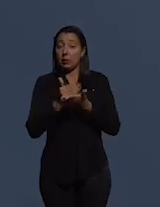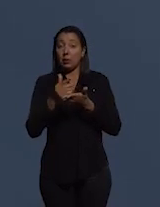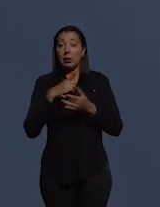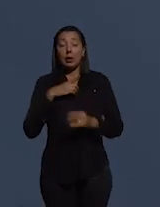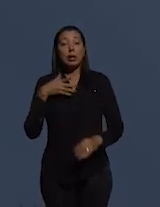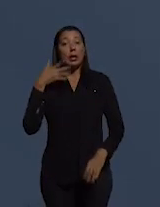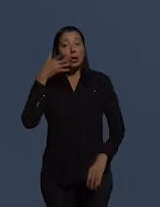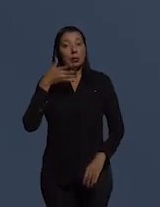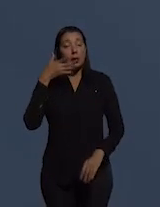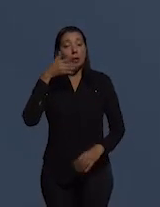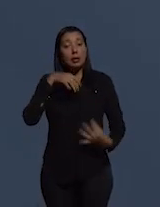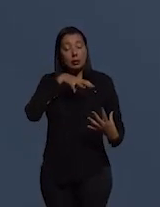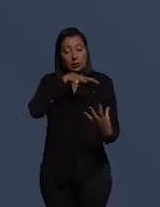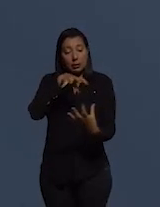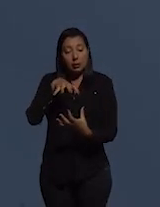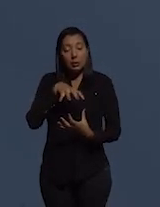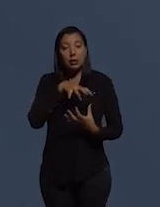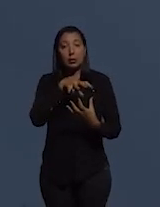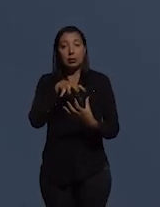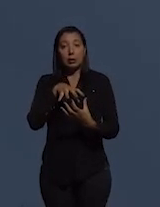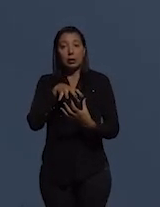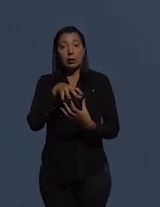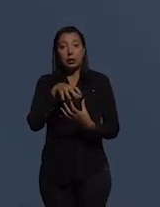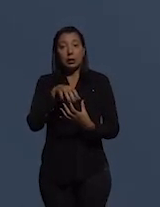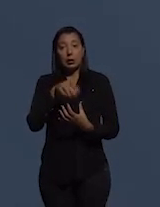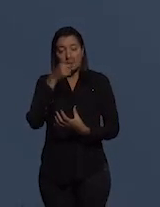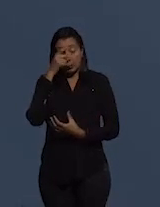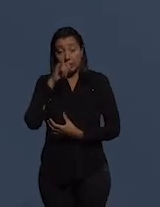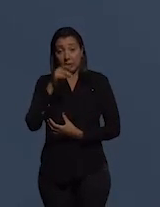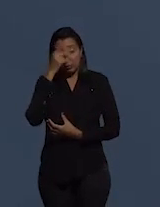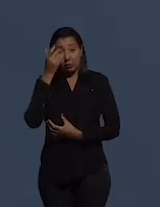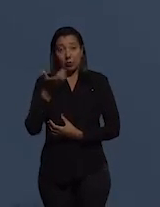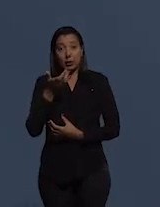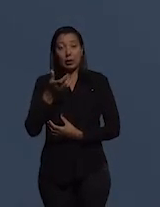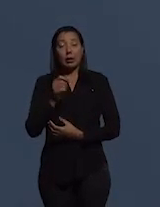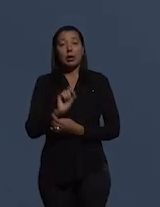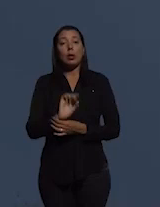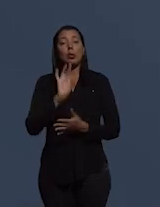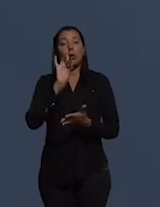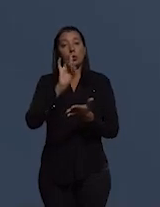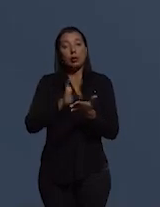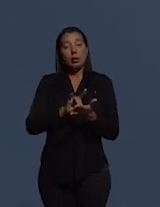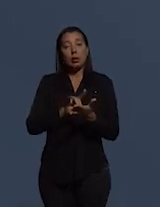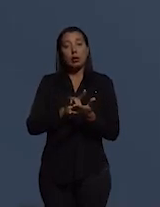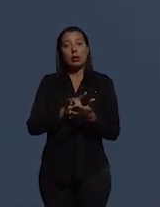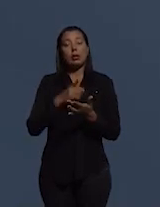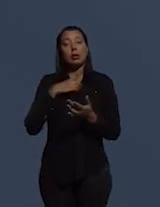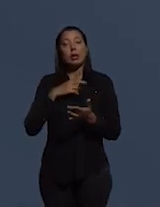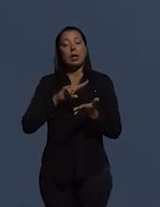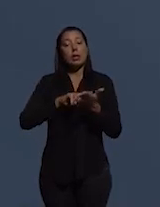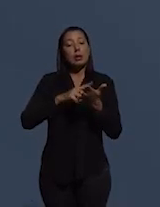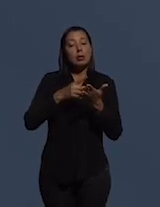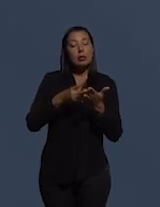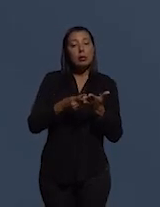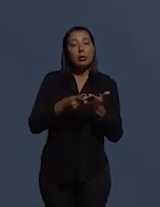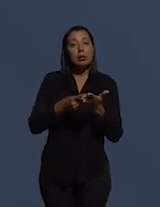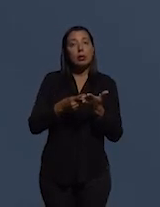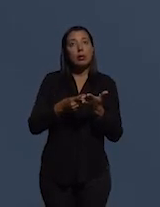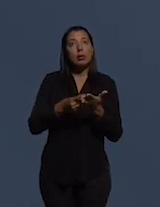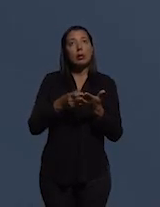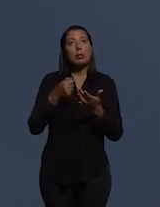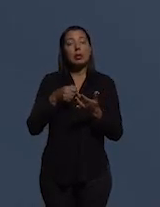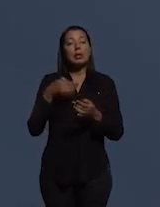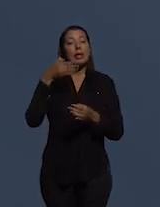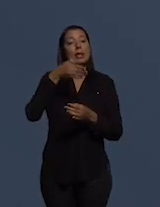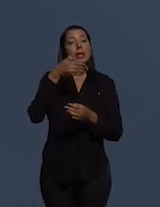palestras internacionais. Quem quiser acompanhar o áudio original sem a tradução simultânea, entre